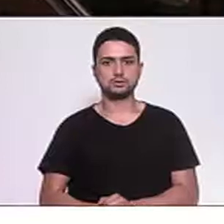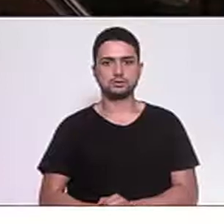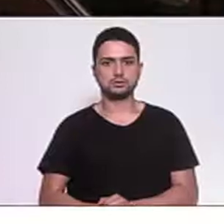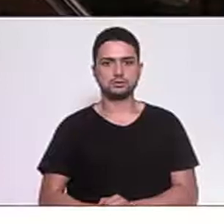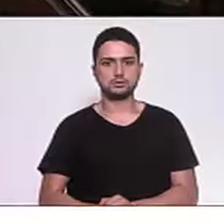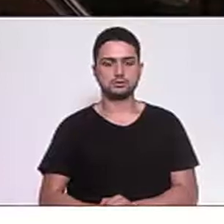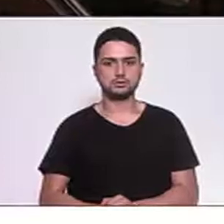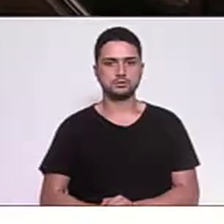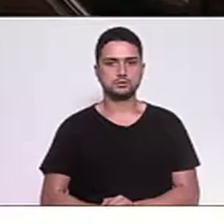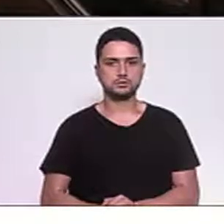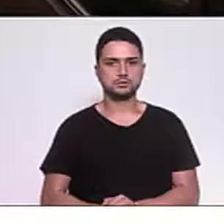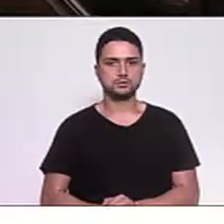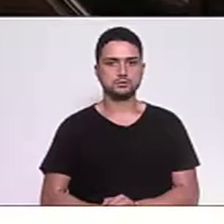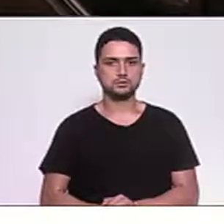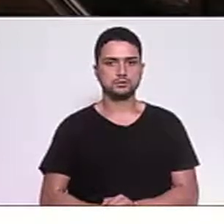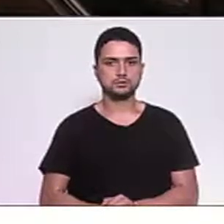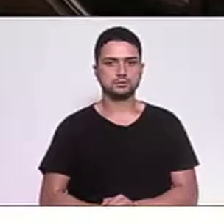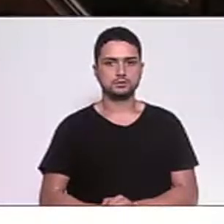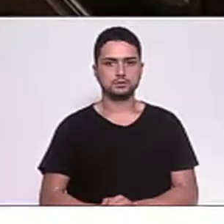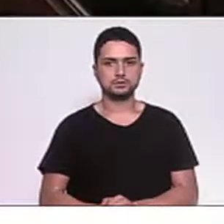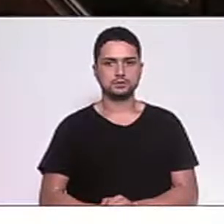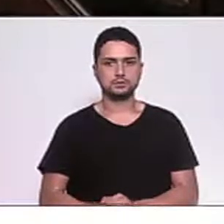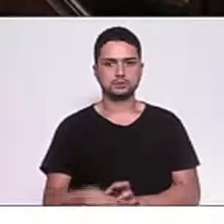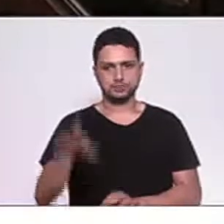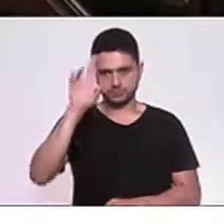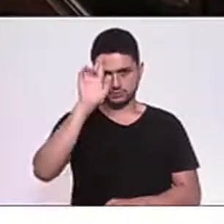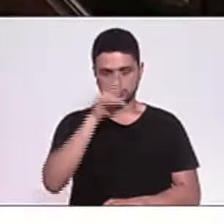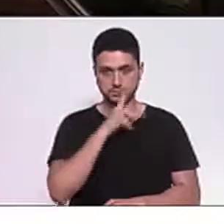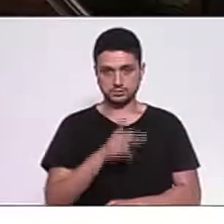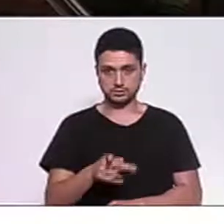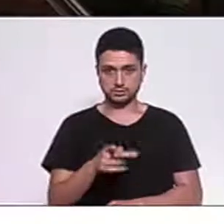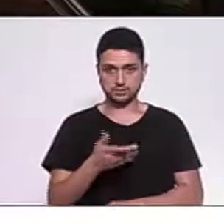Senhor Presidente, companheiros aqui presentes,